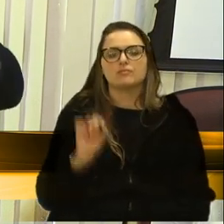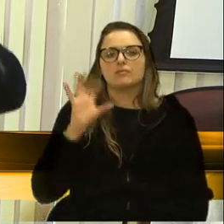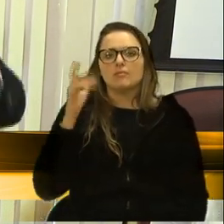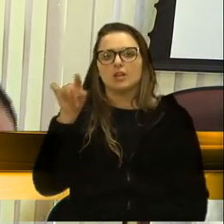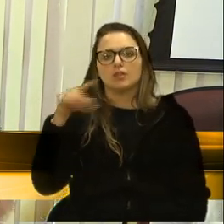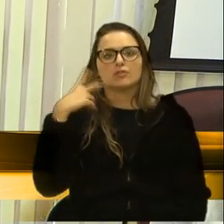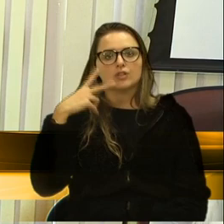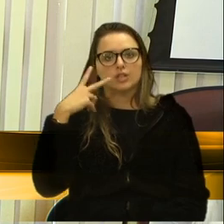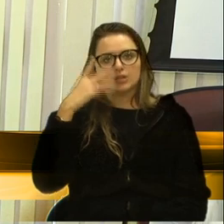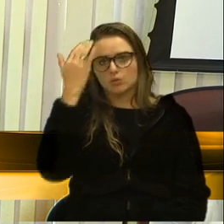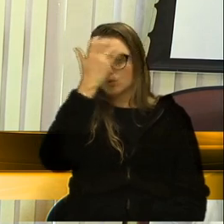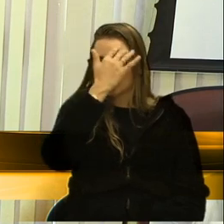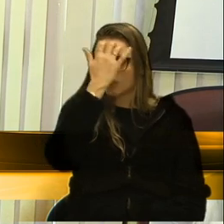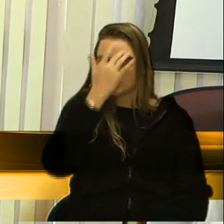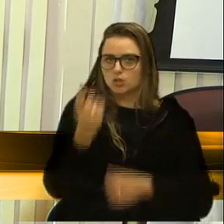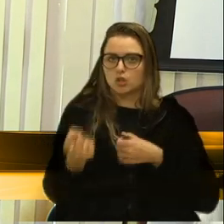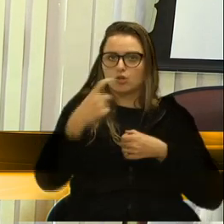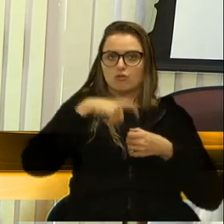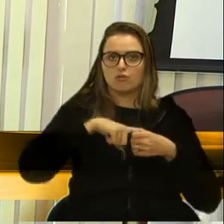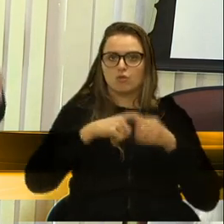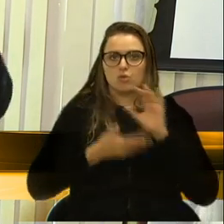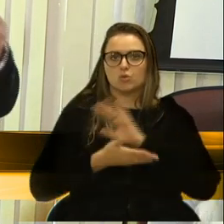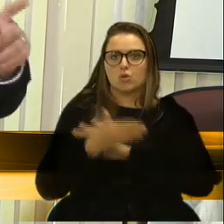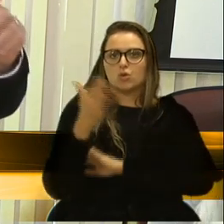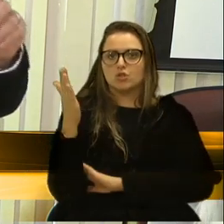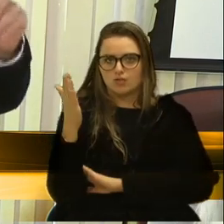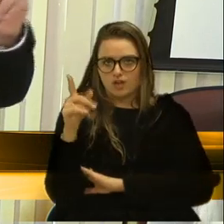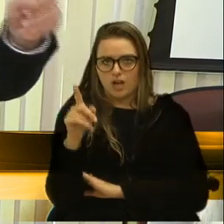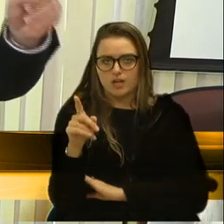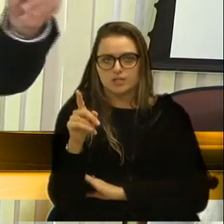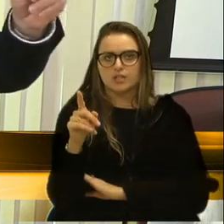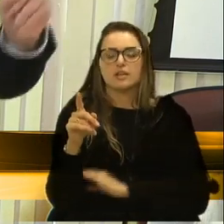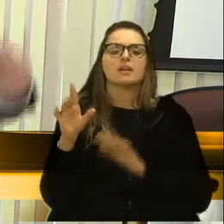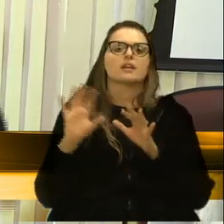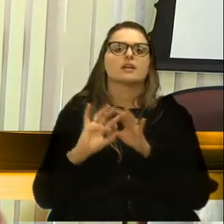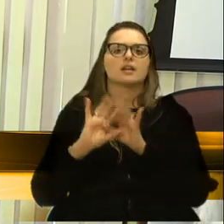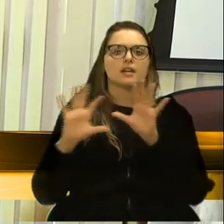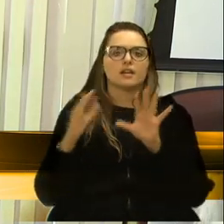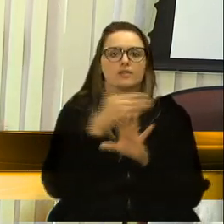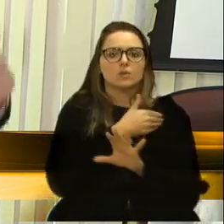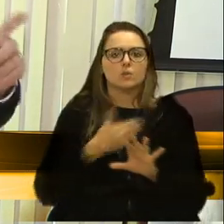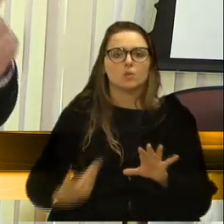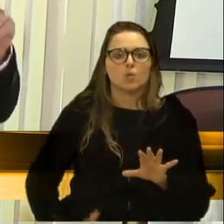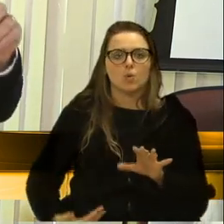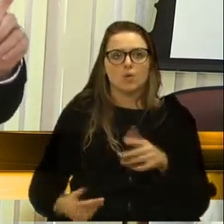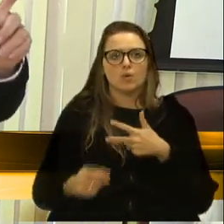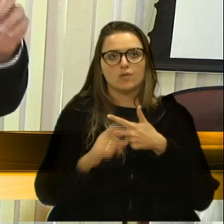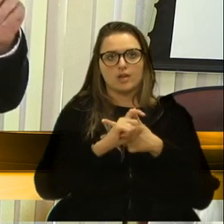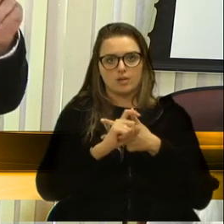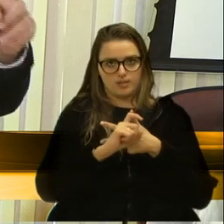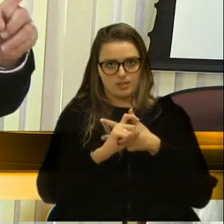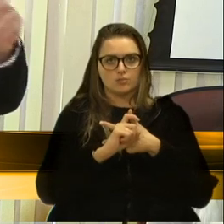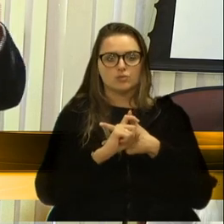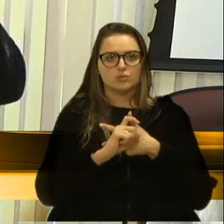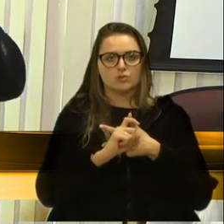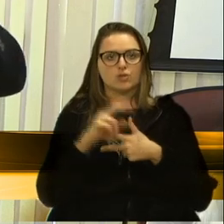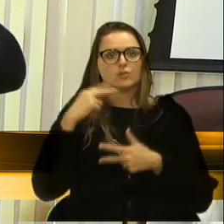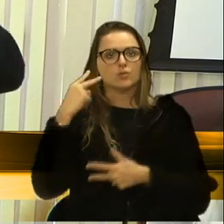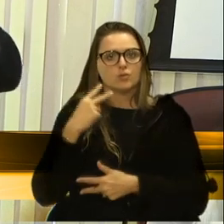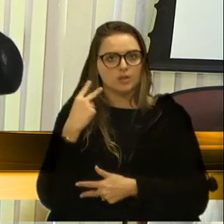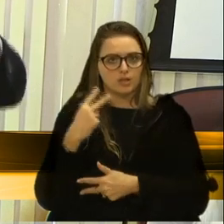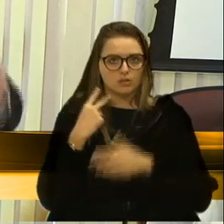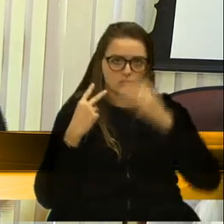Adiló, quando voltou de viagem, se colocou à disposição do governo municipal, sendo do vereador